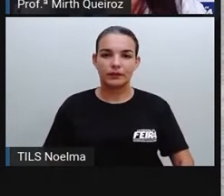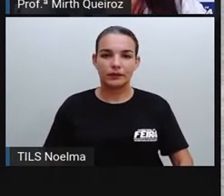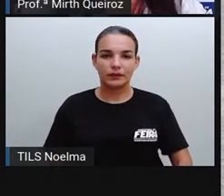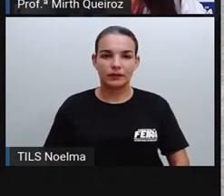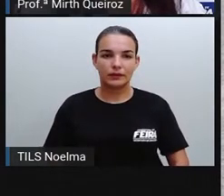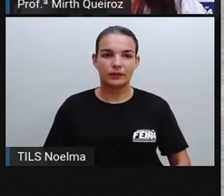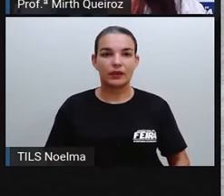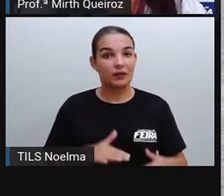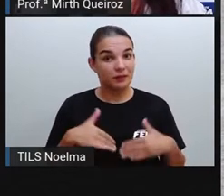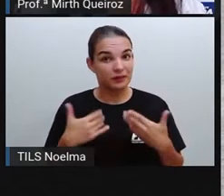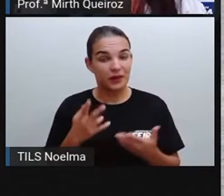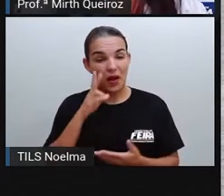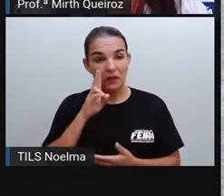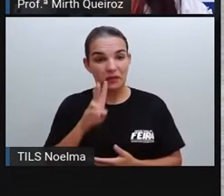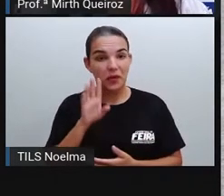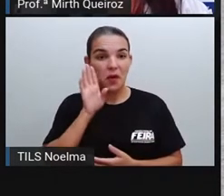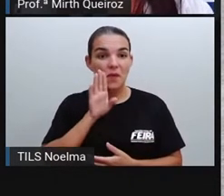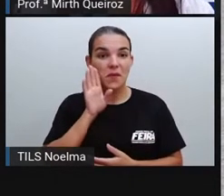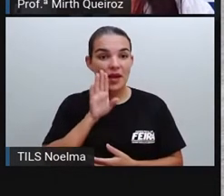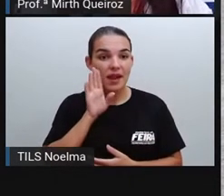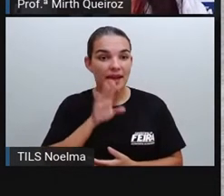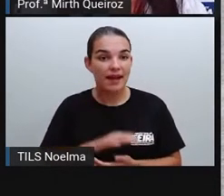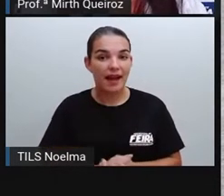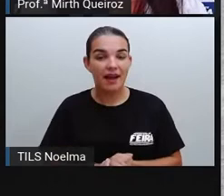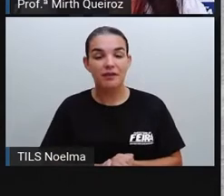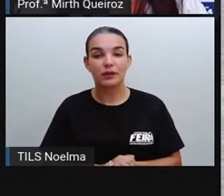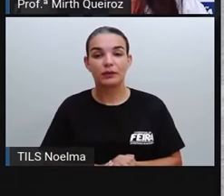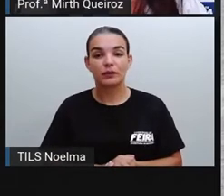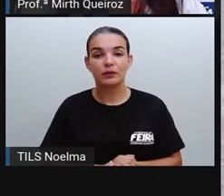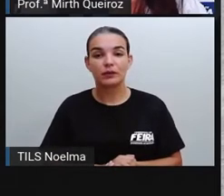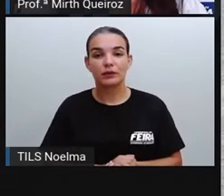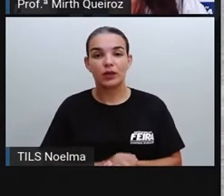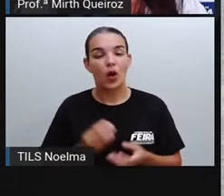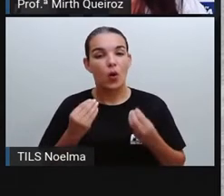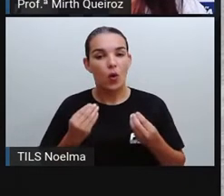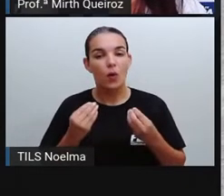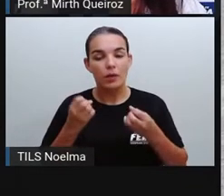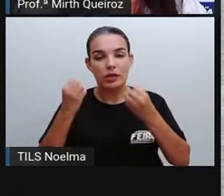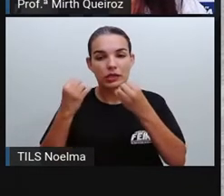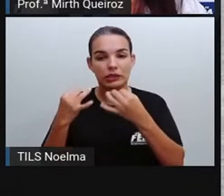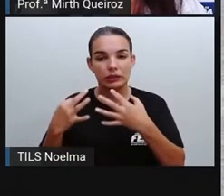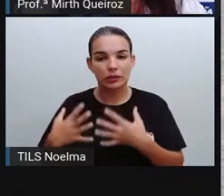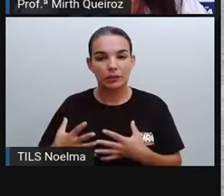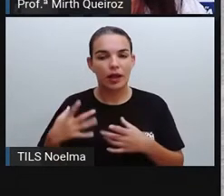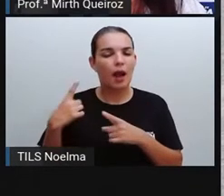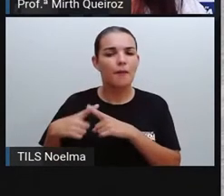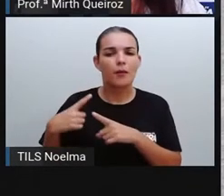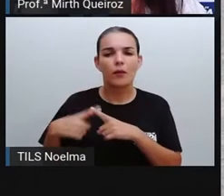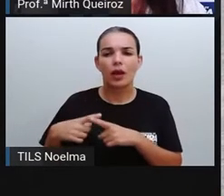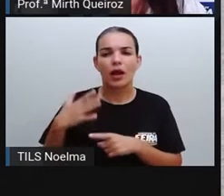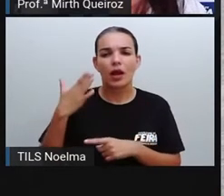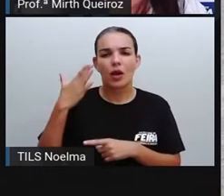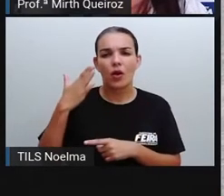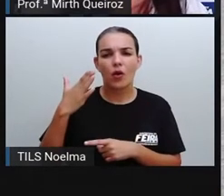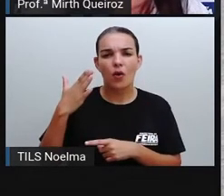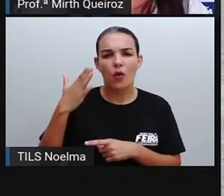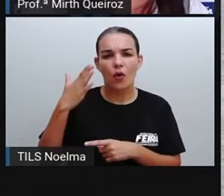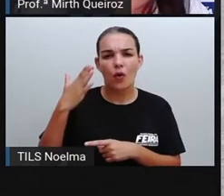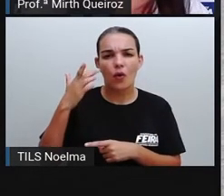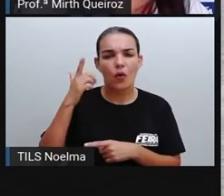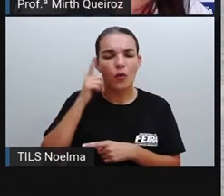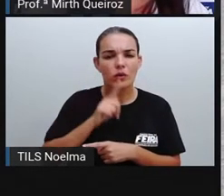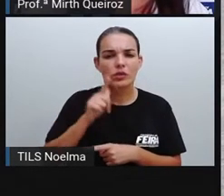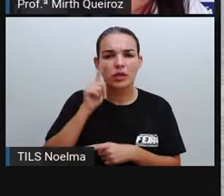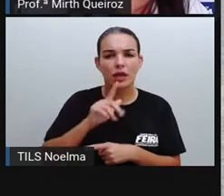Então, olha que legal o quanto isso explica por que a gente consegue compreender mais um